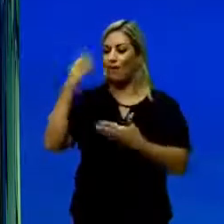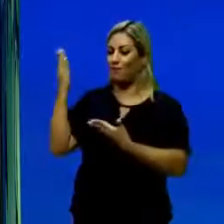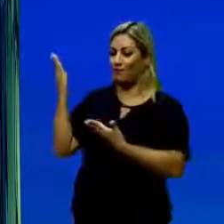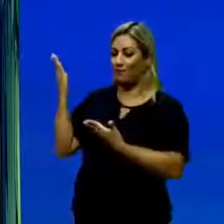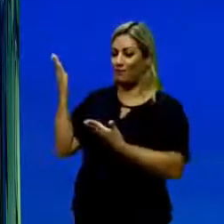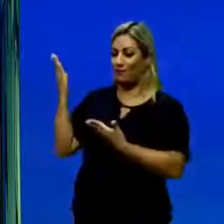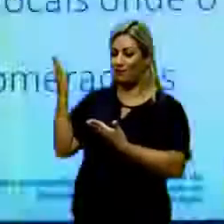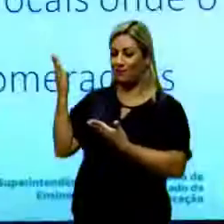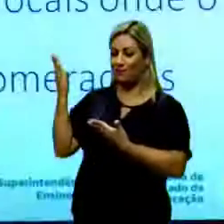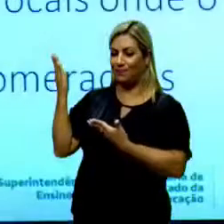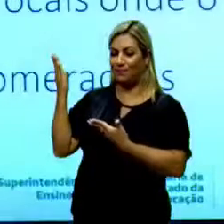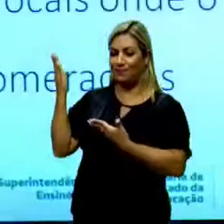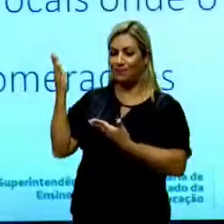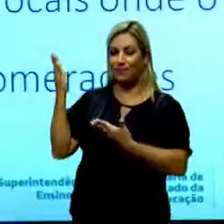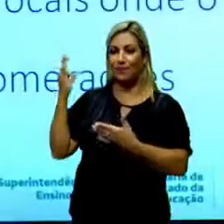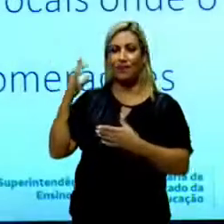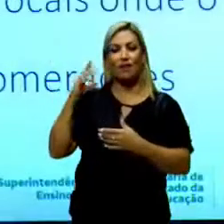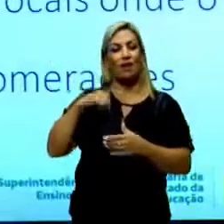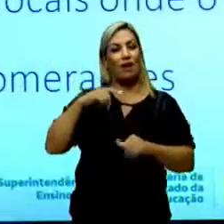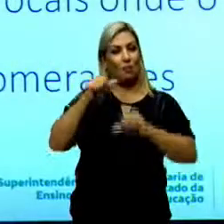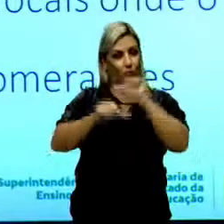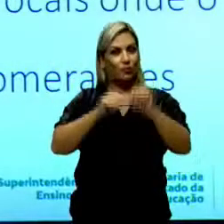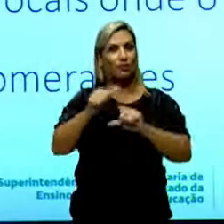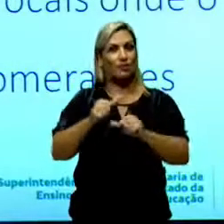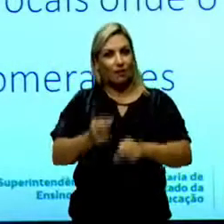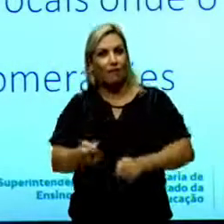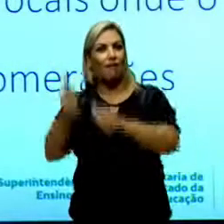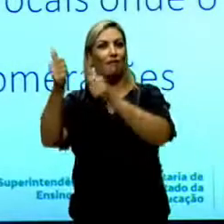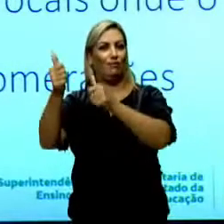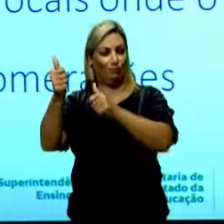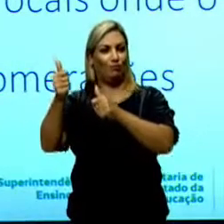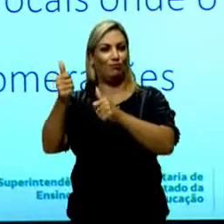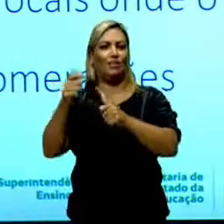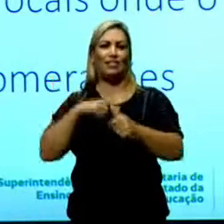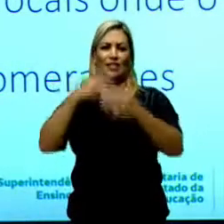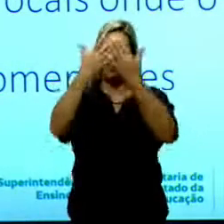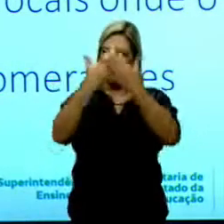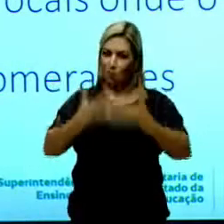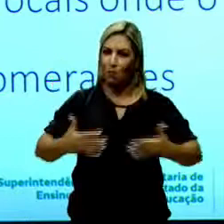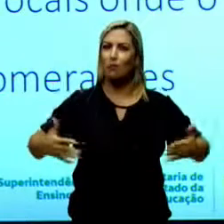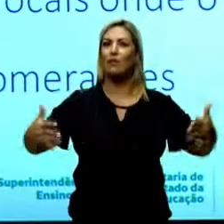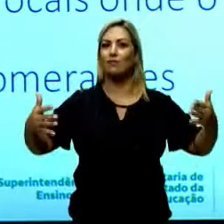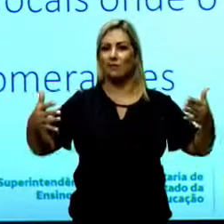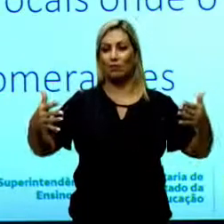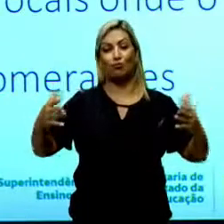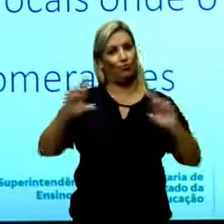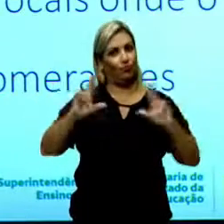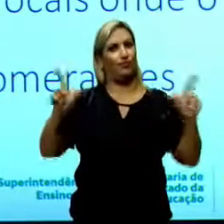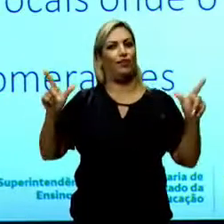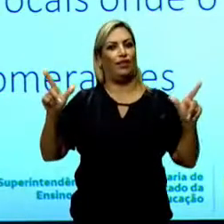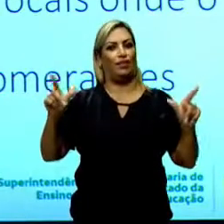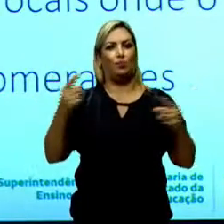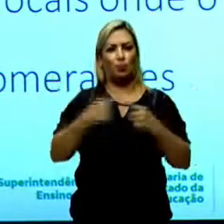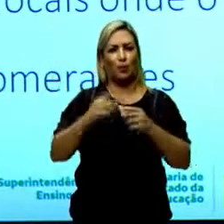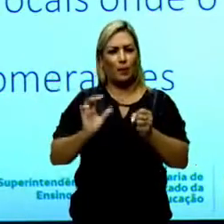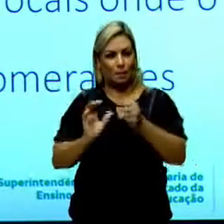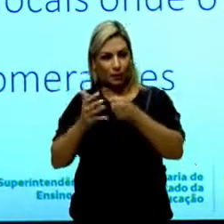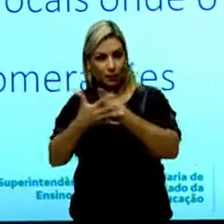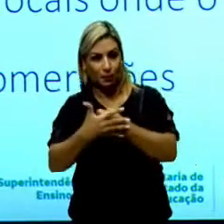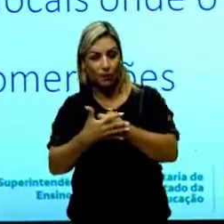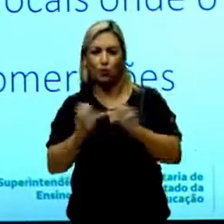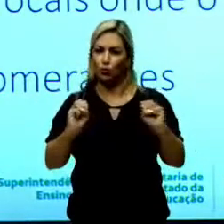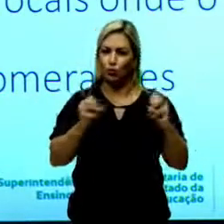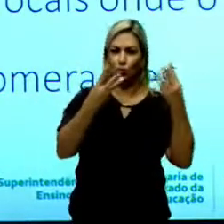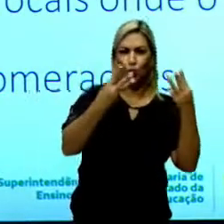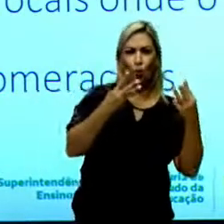tela. Virada do ano, teve celebração atípicas, por causa da pandemia. Shows transmitidos